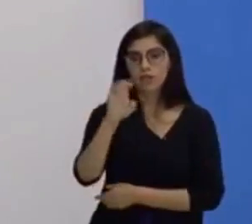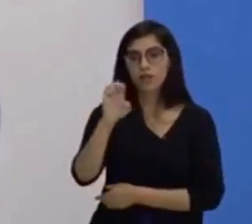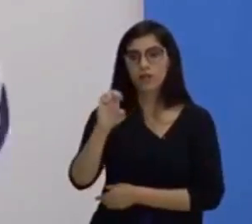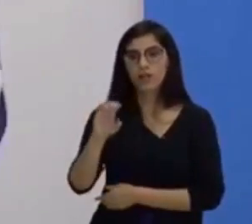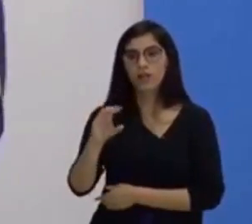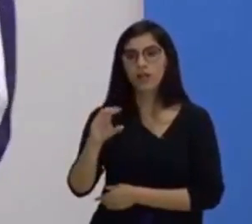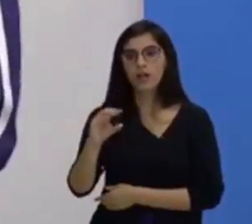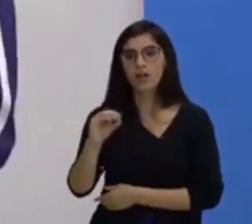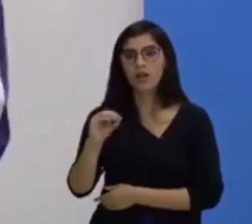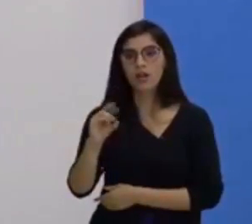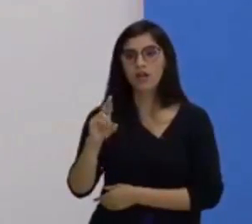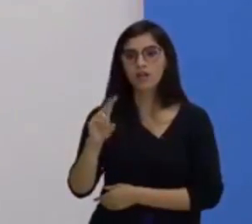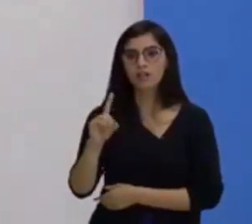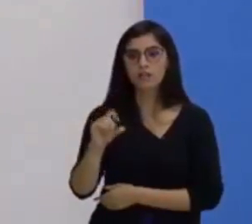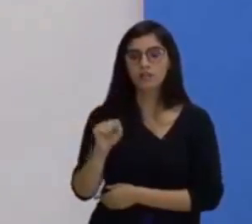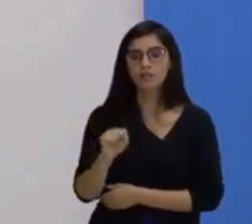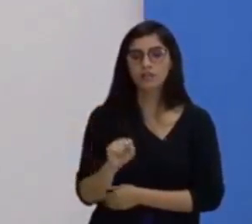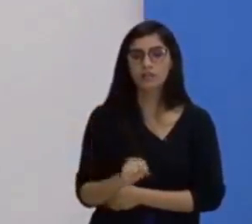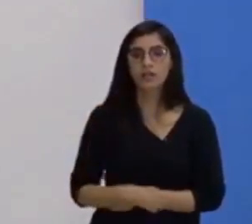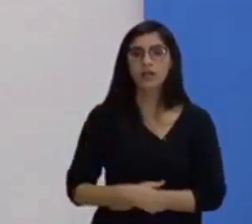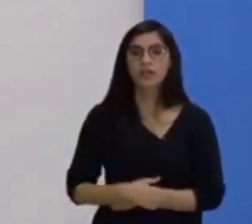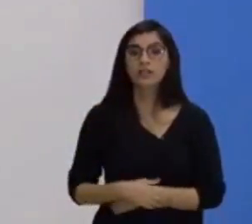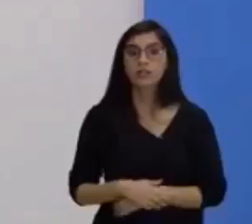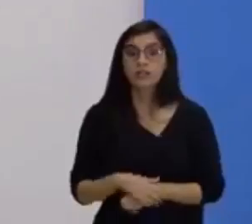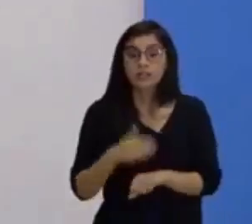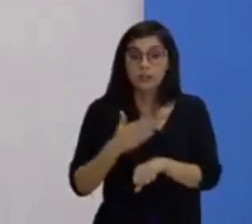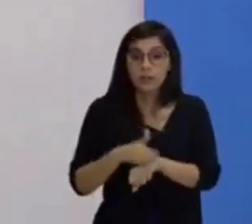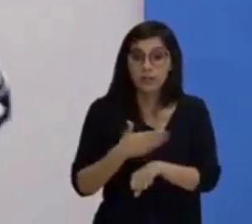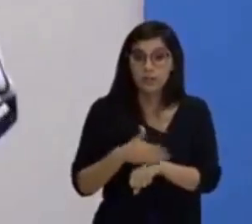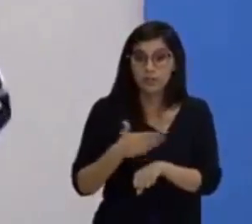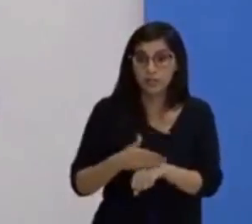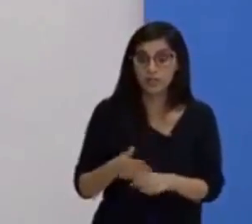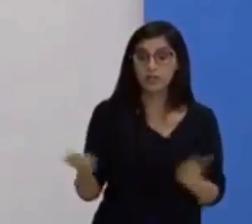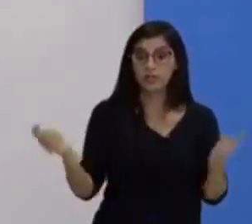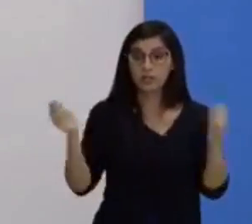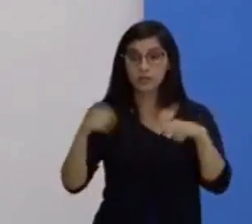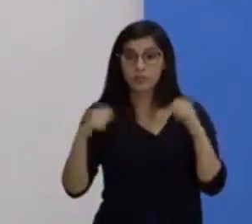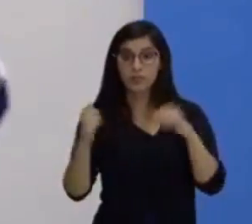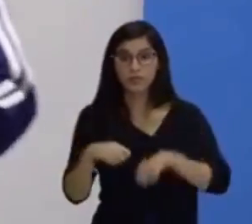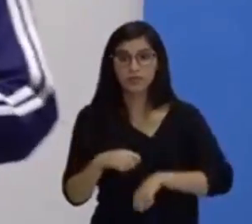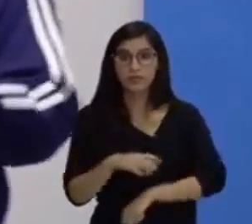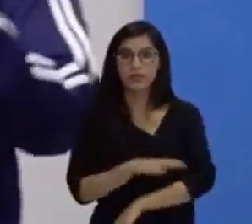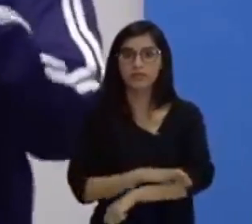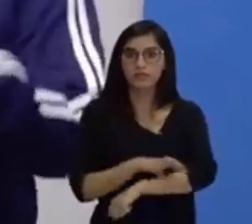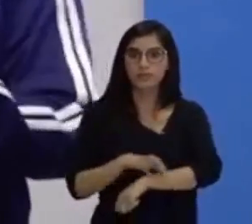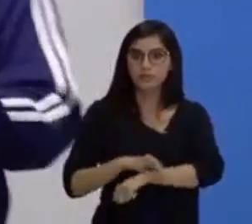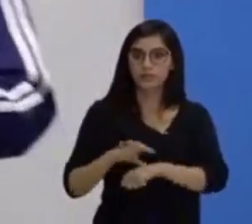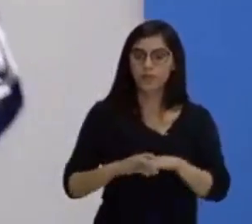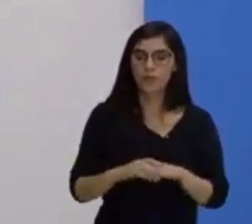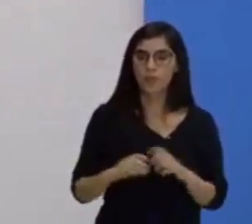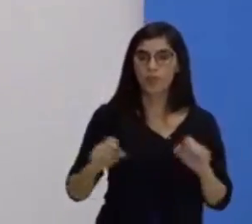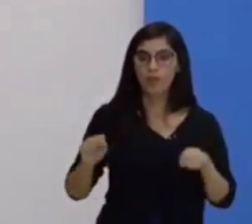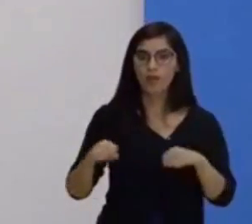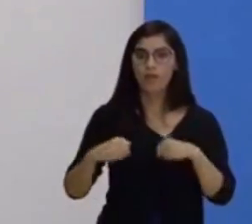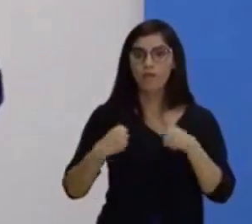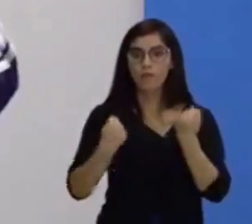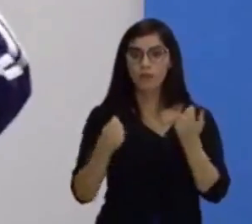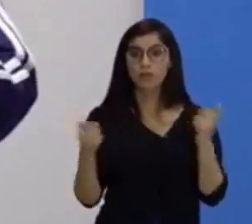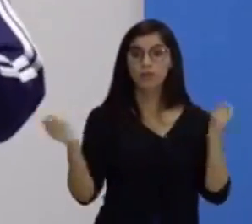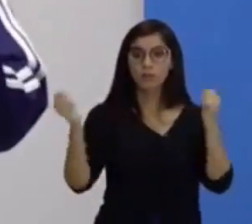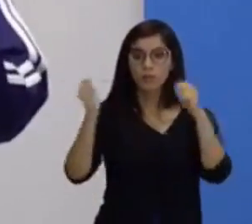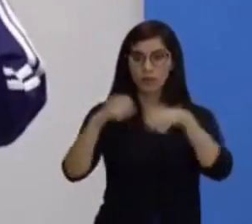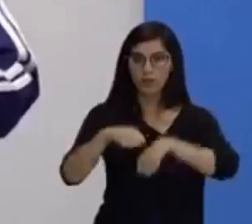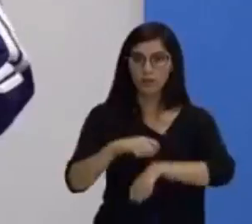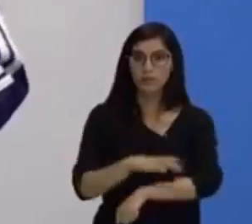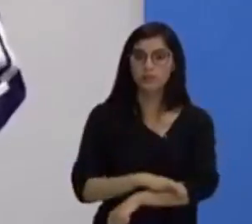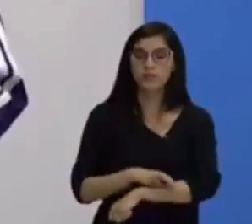Isso nós estamos trabalhando capacidades físicas. Gente, a força é uma capacidade física.